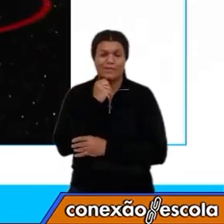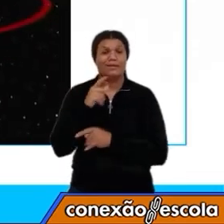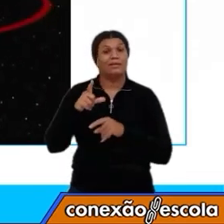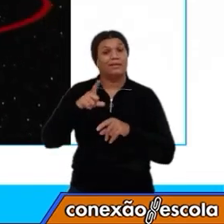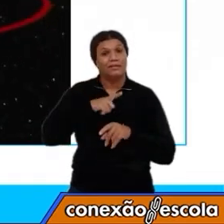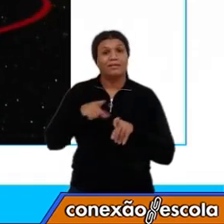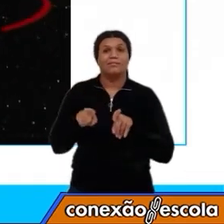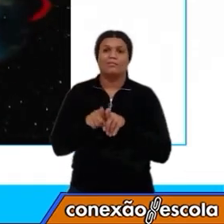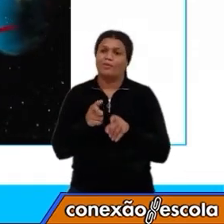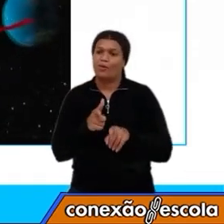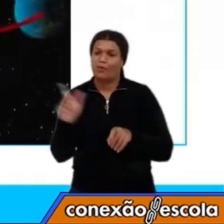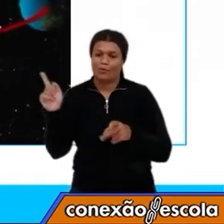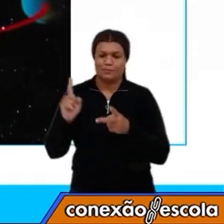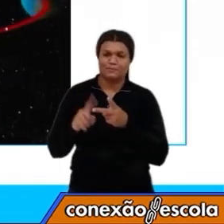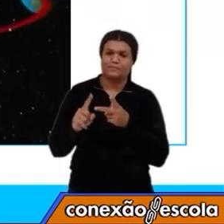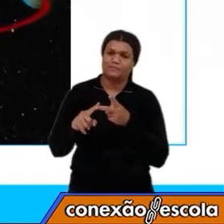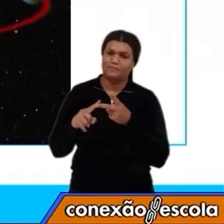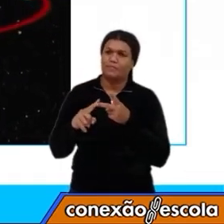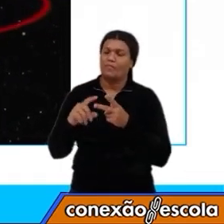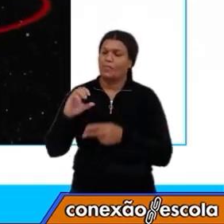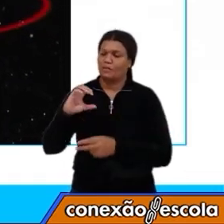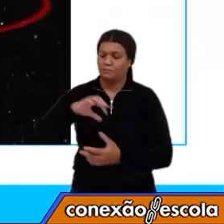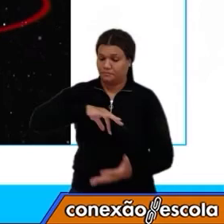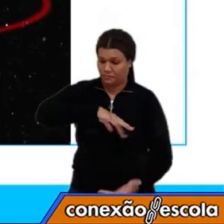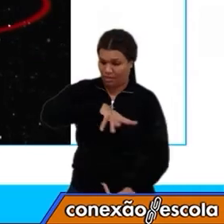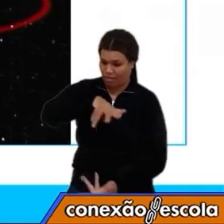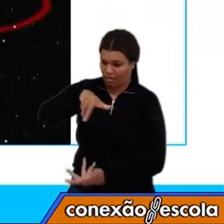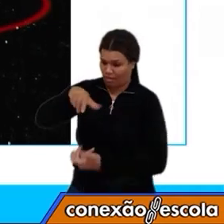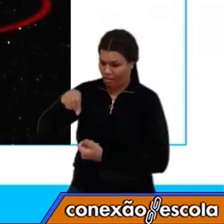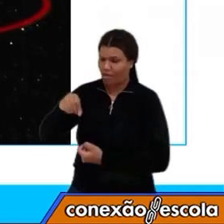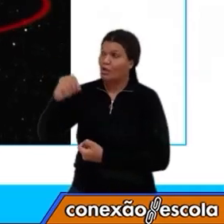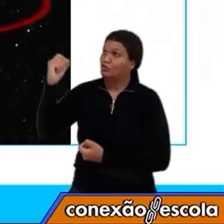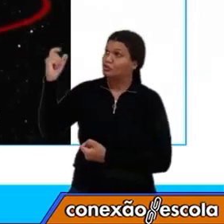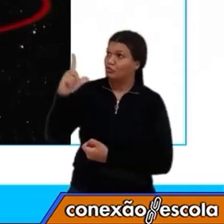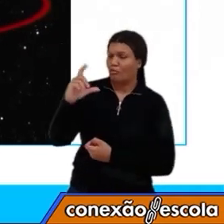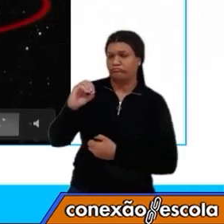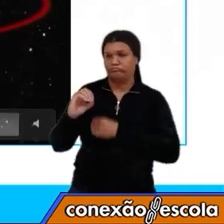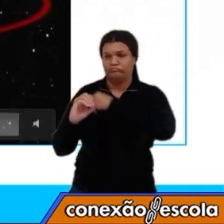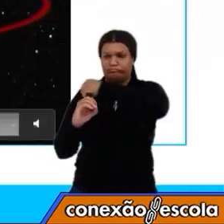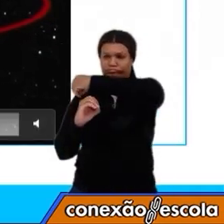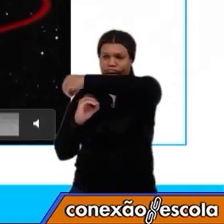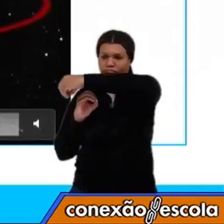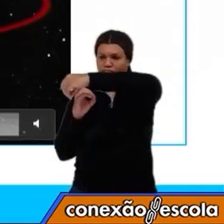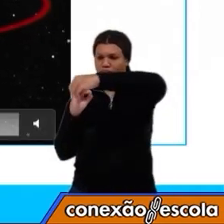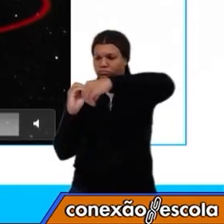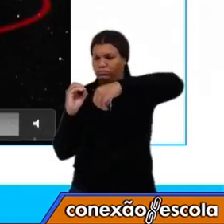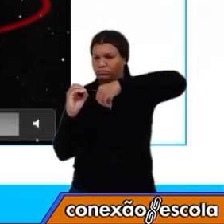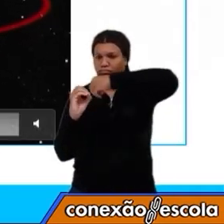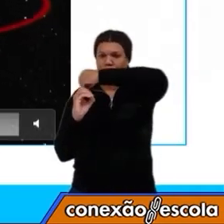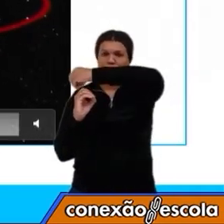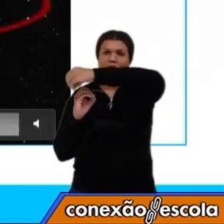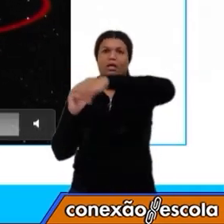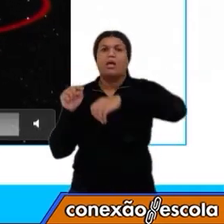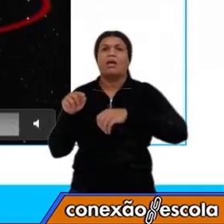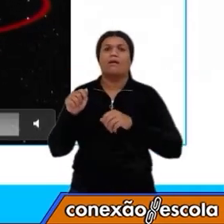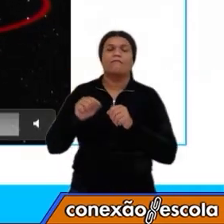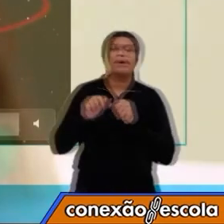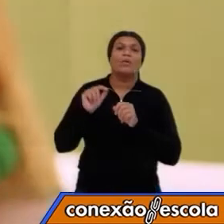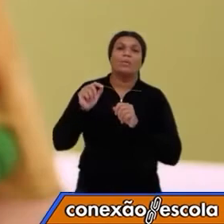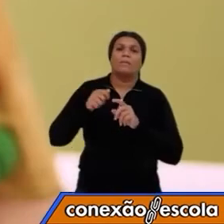um giro em volta do Sol, que geram os meses, geram as estações do ano